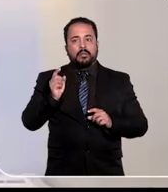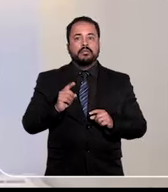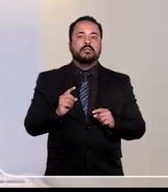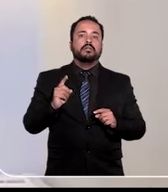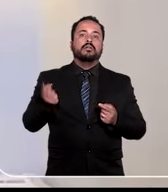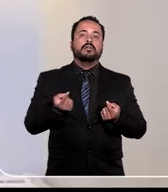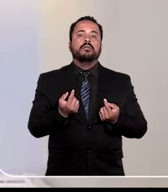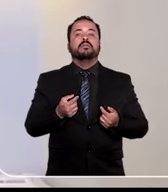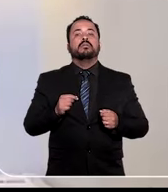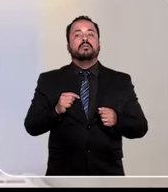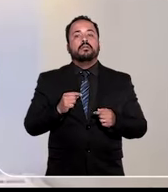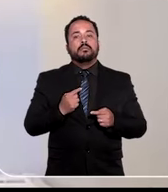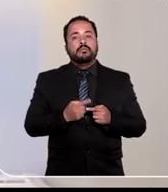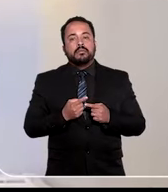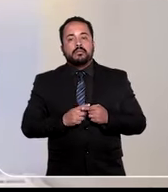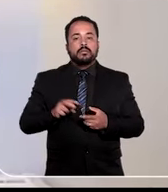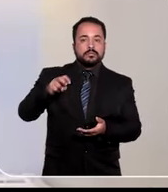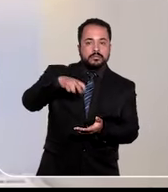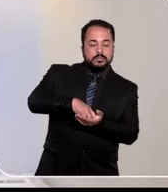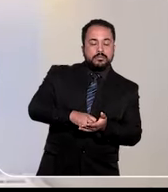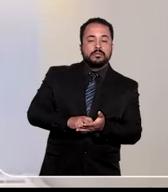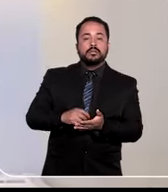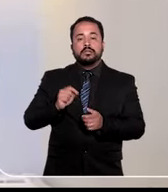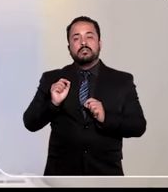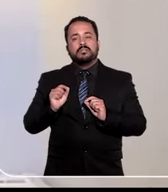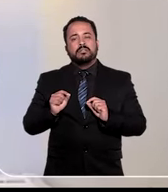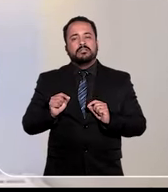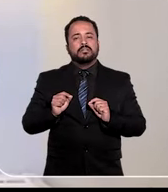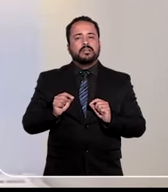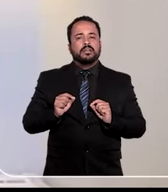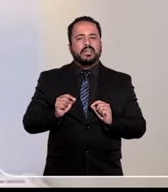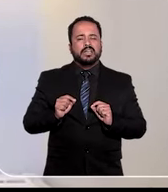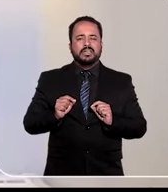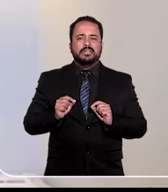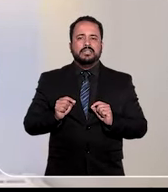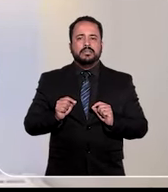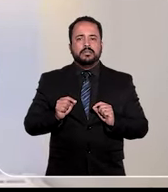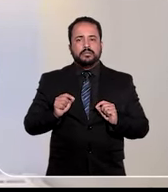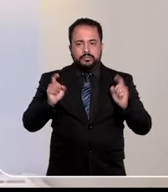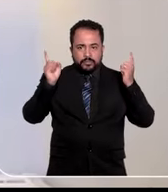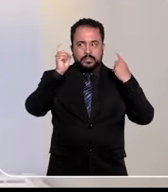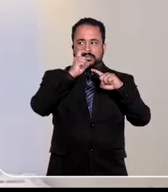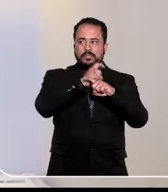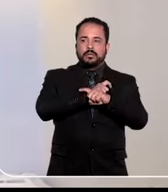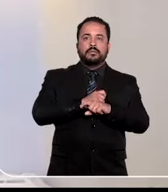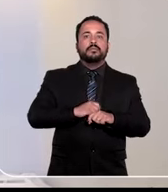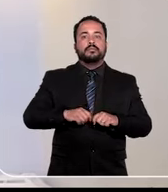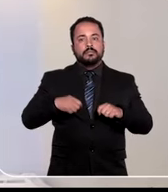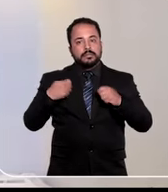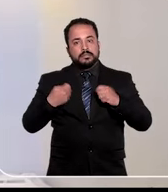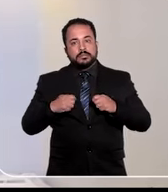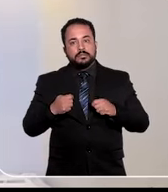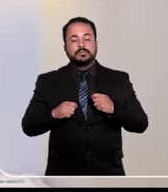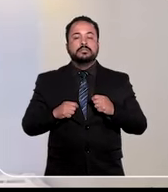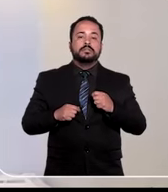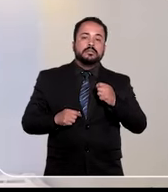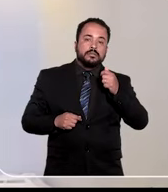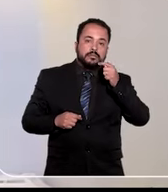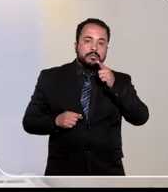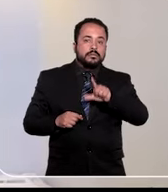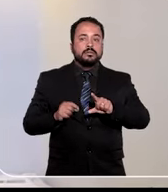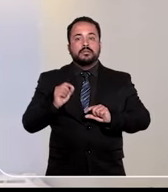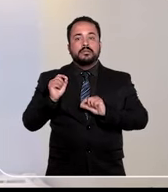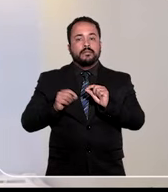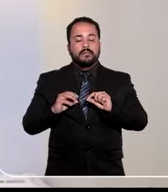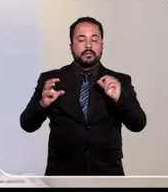daqueles julgadores da revisão. Isso implicaria tornar a sentença condenatória simplesmente num ponto inalcançável,